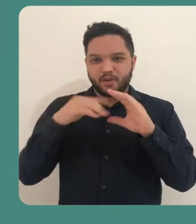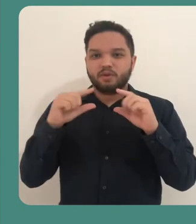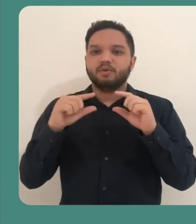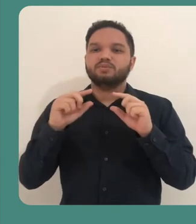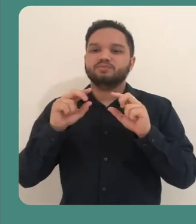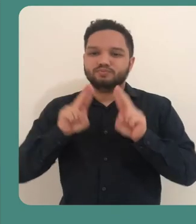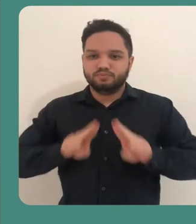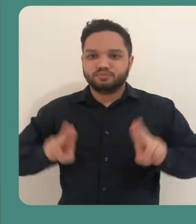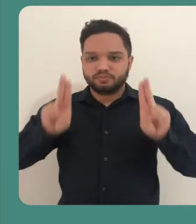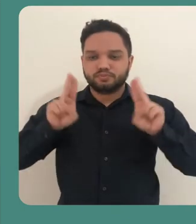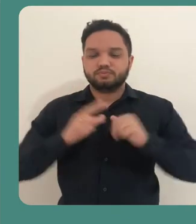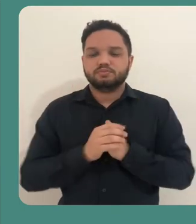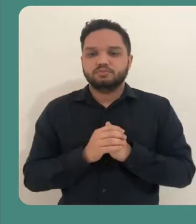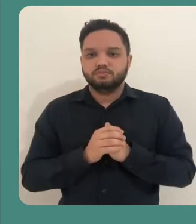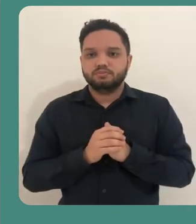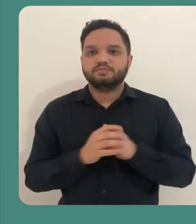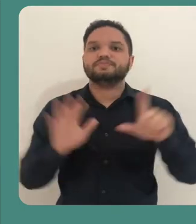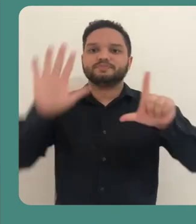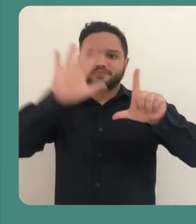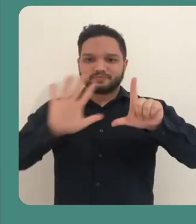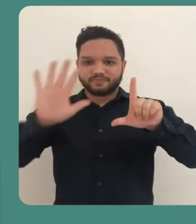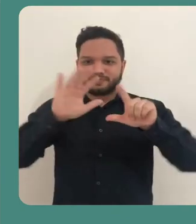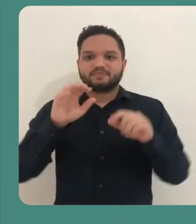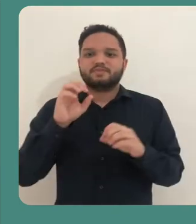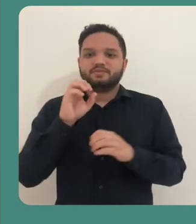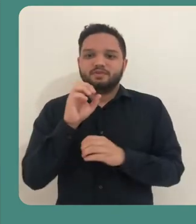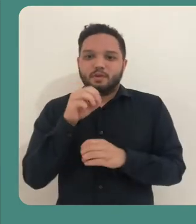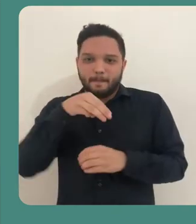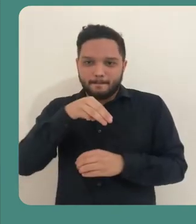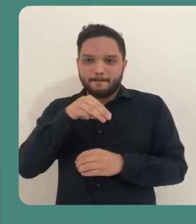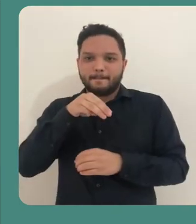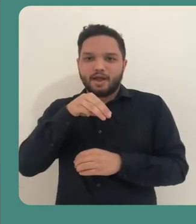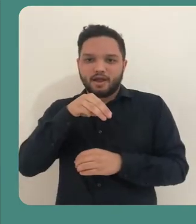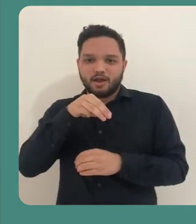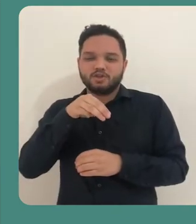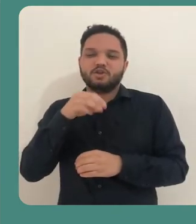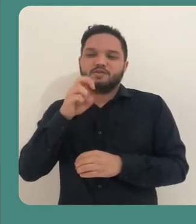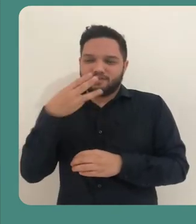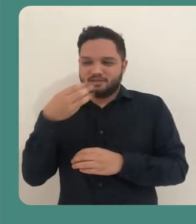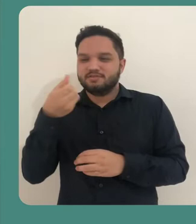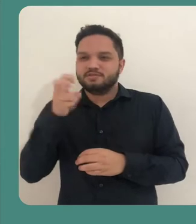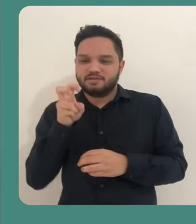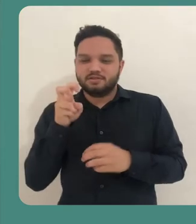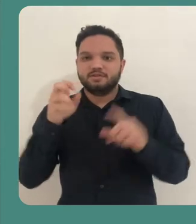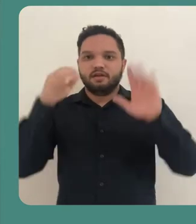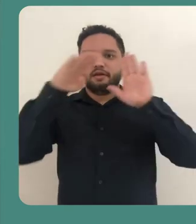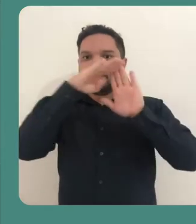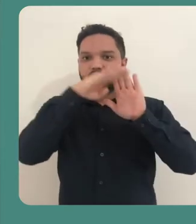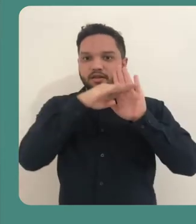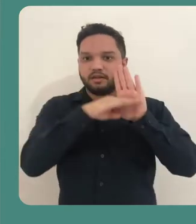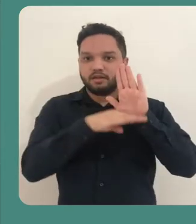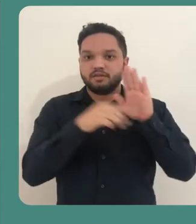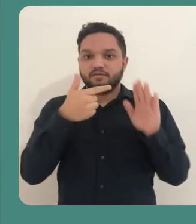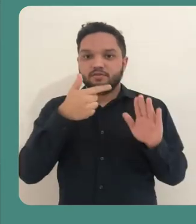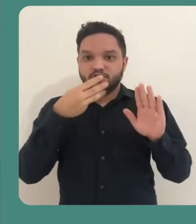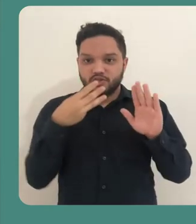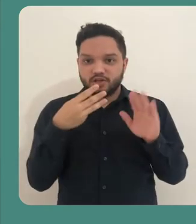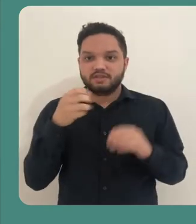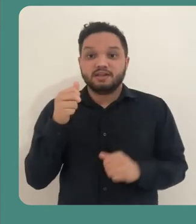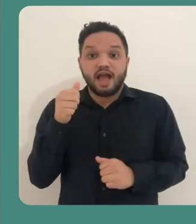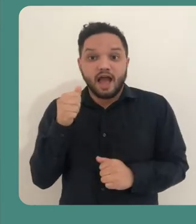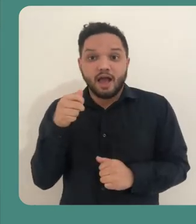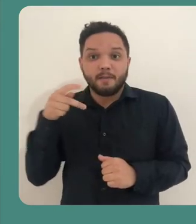próprio e-mail da UFSC. Na página do Microsoft 365, você encontra uma lista com 23